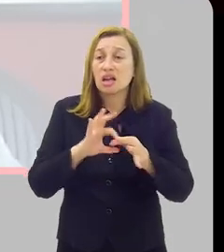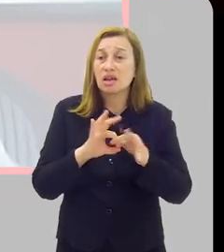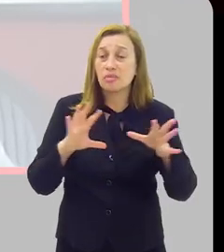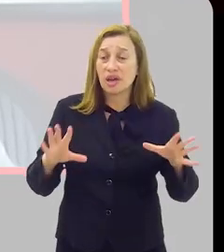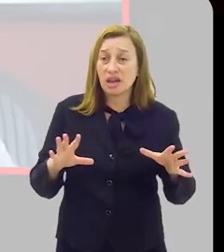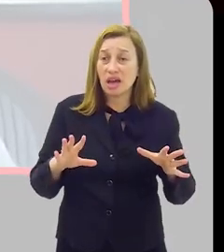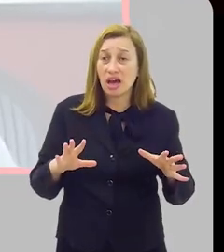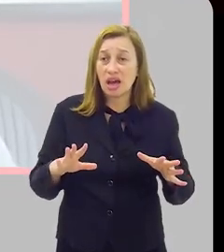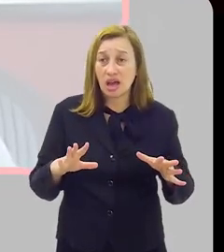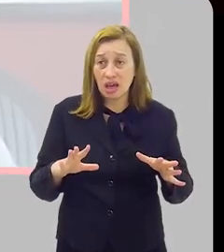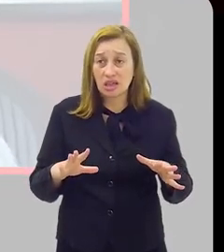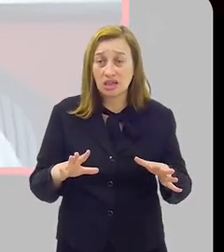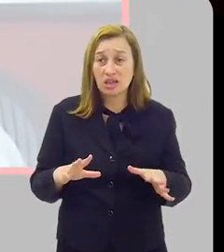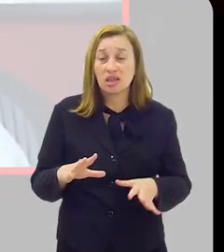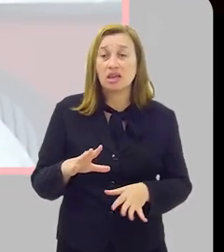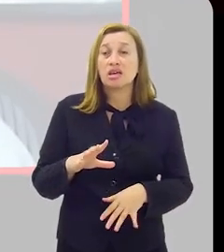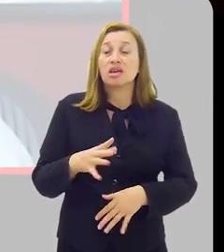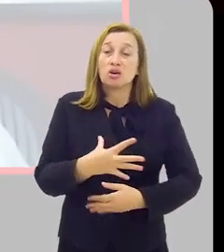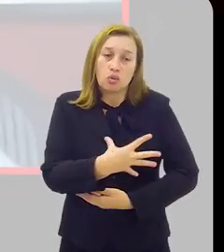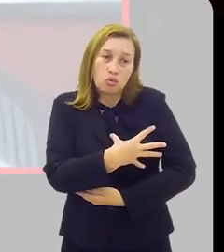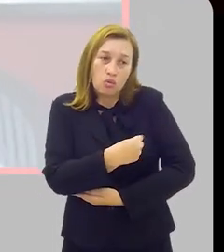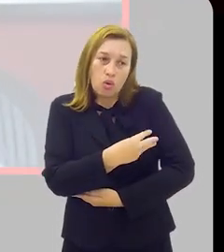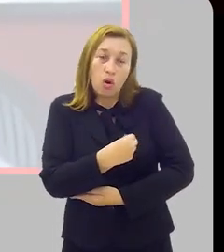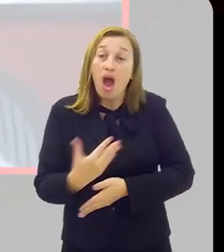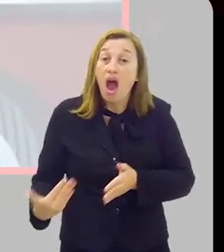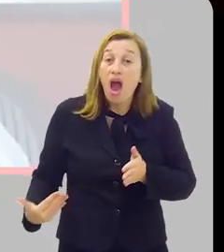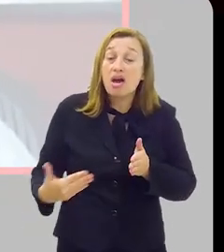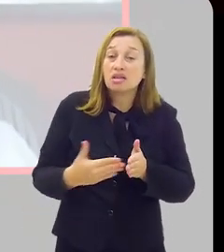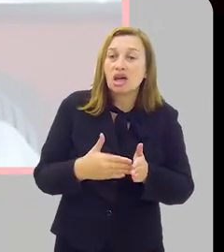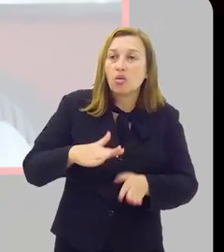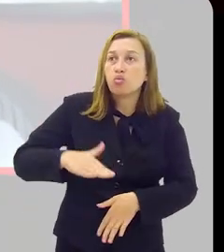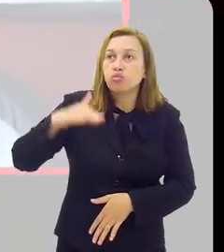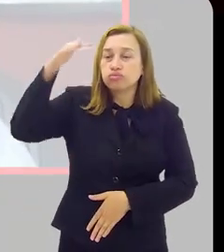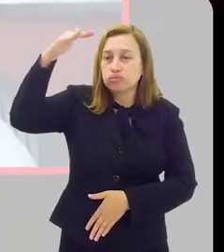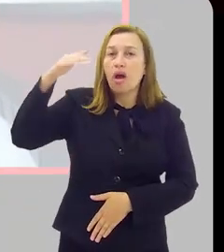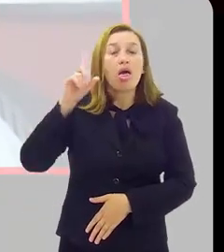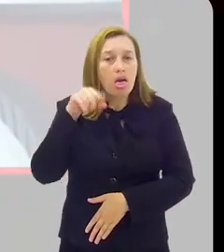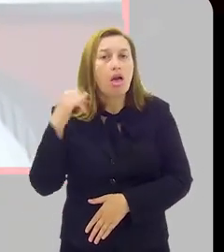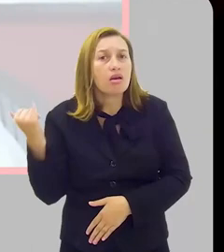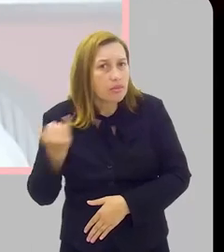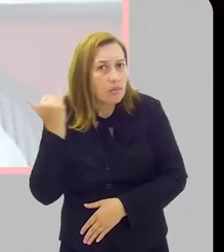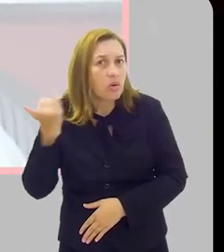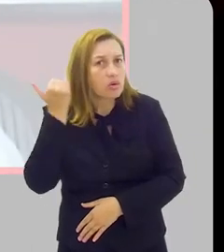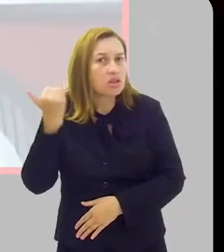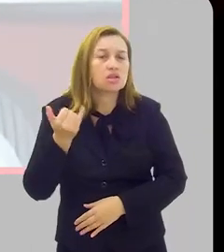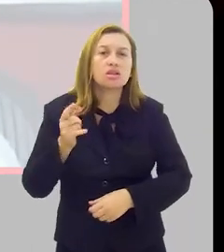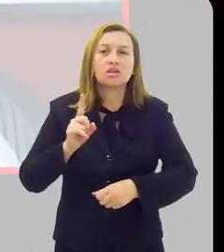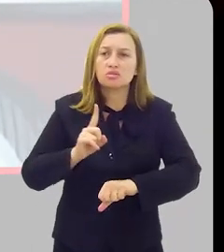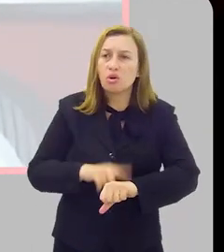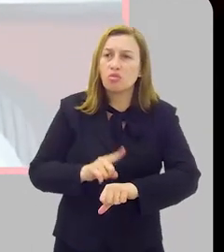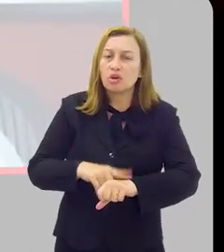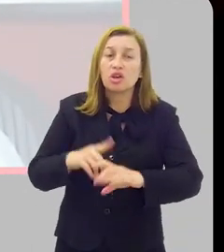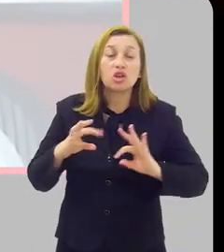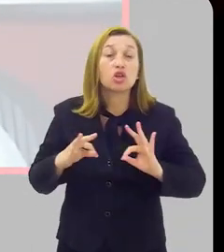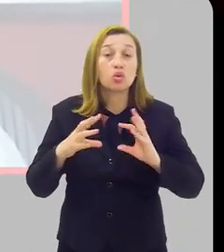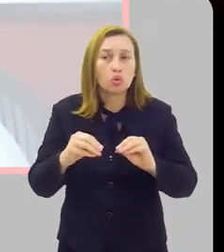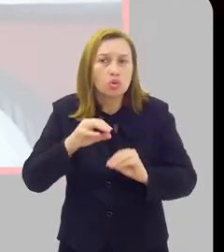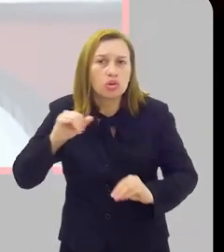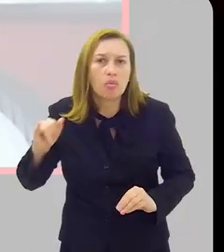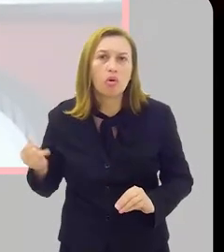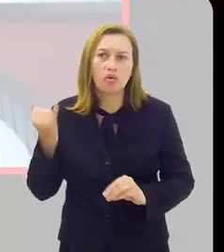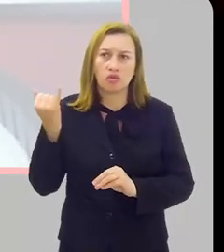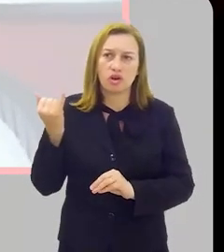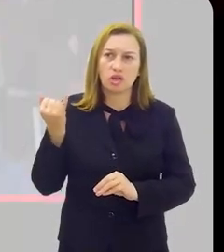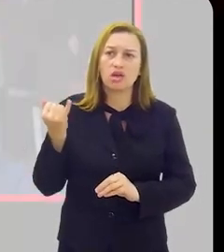liberadas desde as faixas etárias dos lactentes até a população adulta, e é muito importante nesse momento que todos